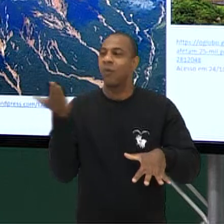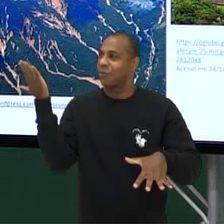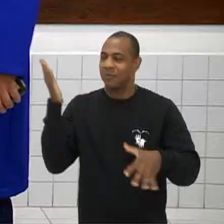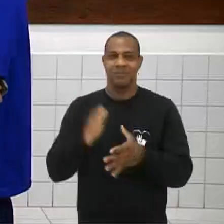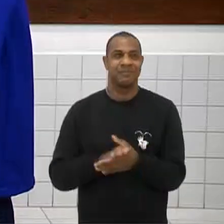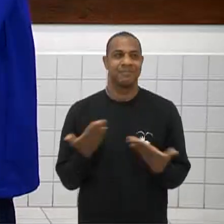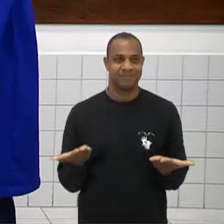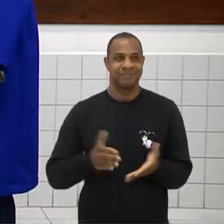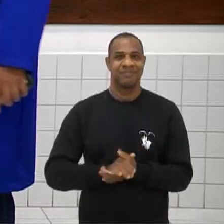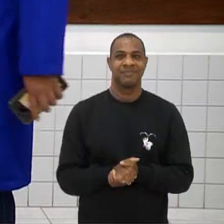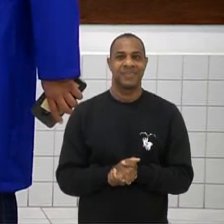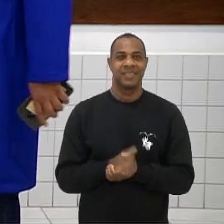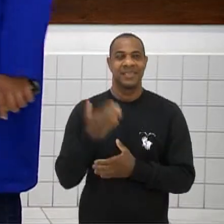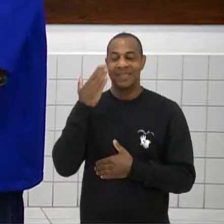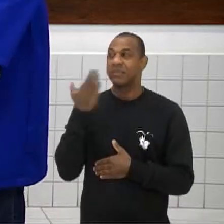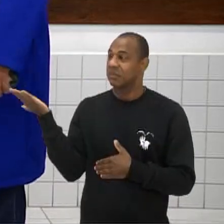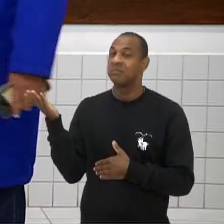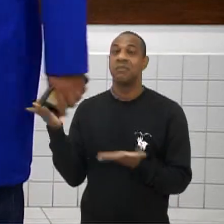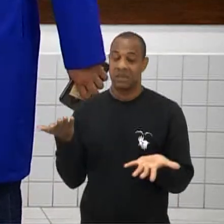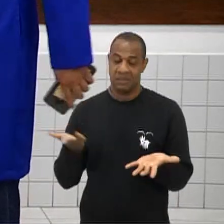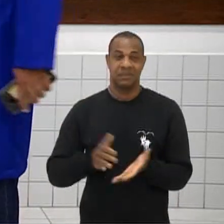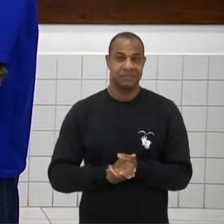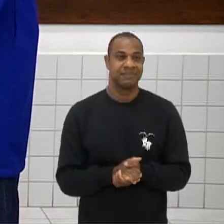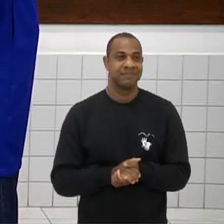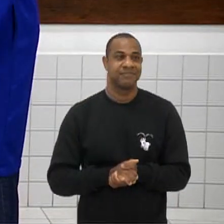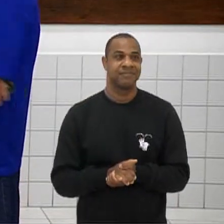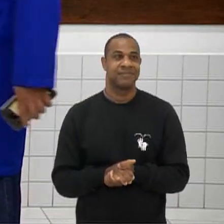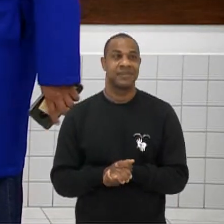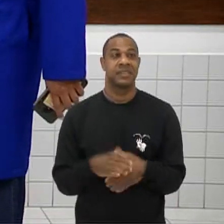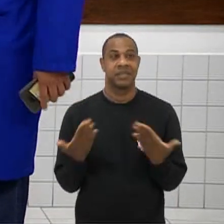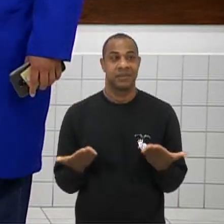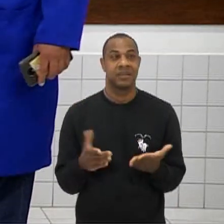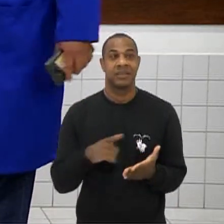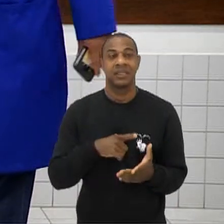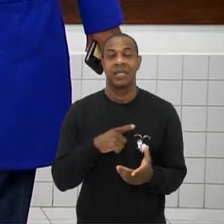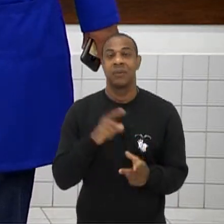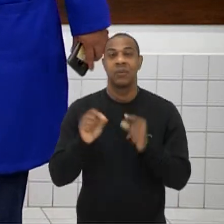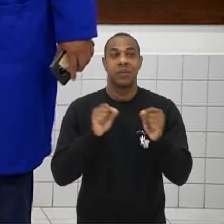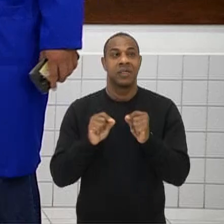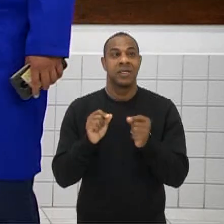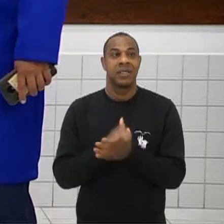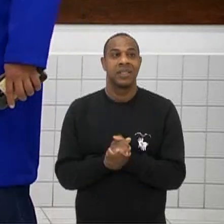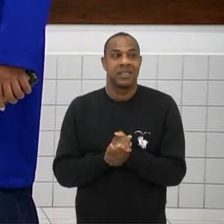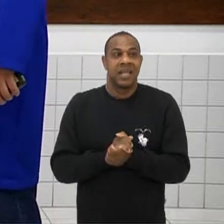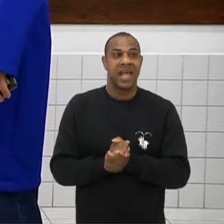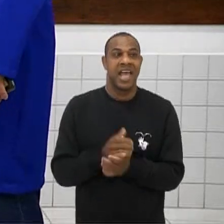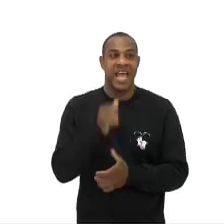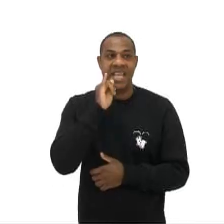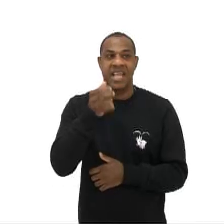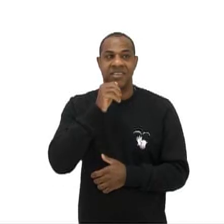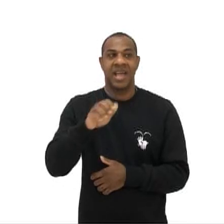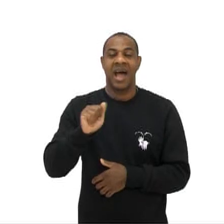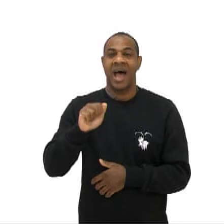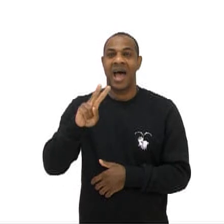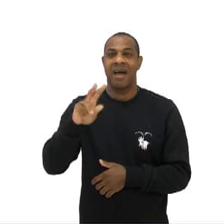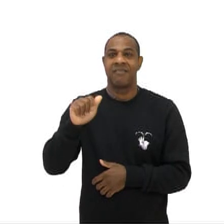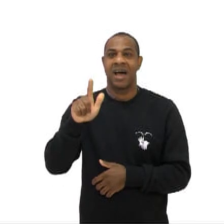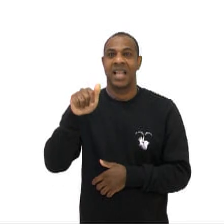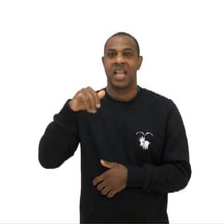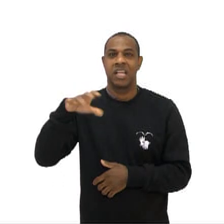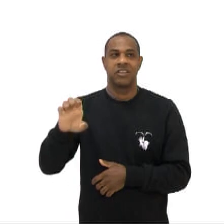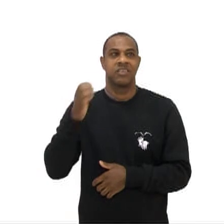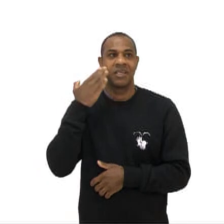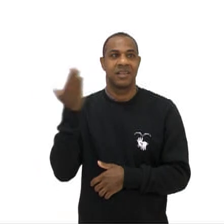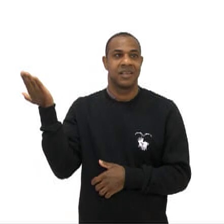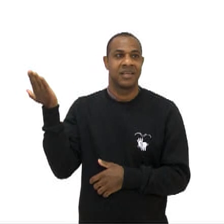mais No nosso litoral Foi punk o bagulho Isso é verdade Bom, também temos, pessoal A ideia da energia de avalanche Que acaba tendo Então, assim, é normal